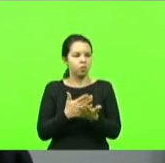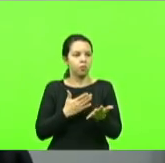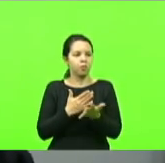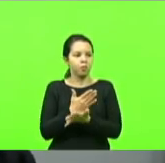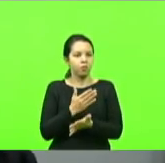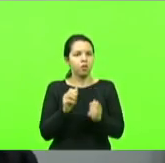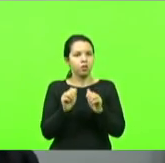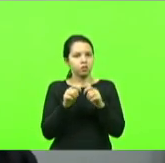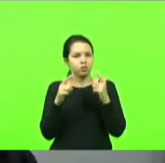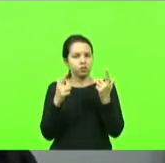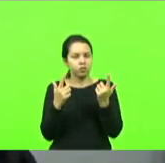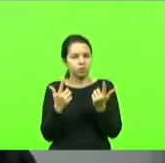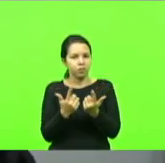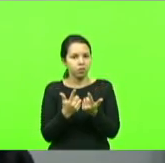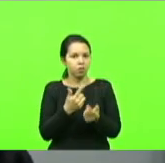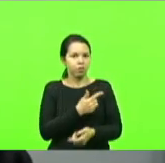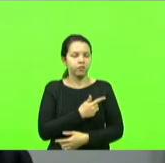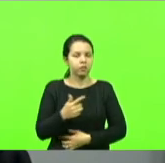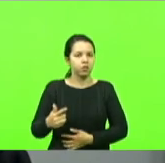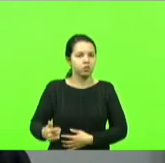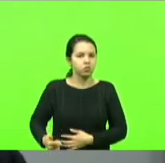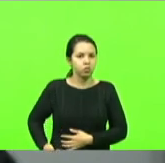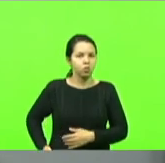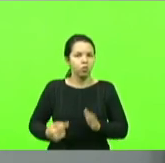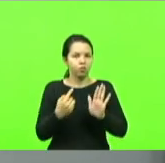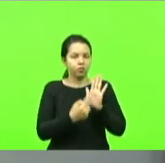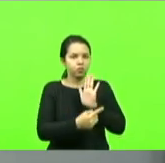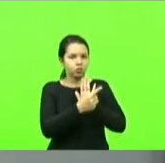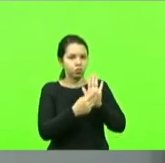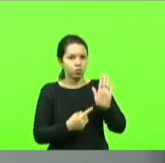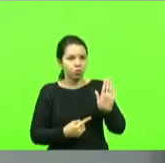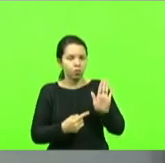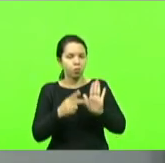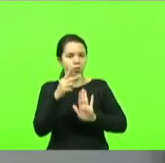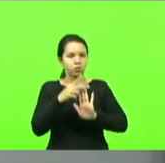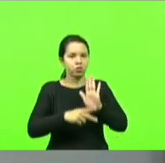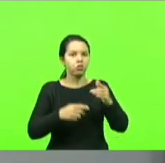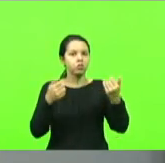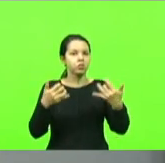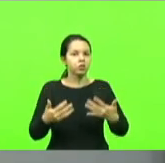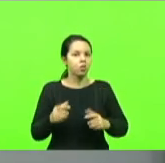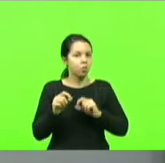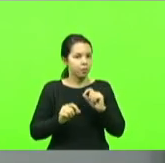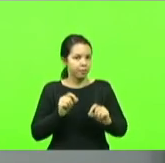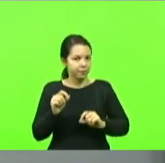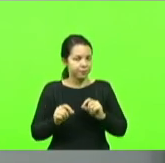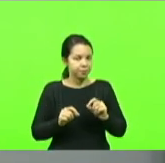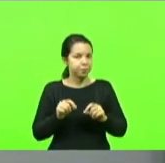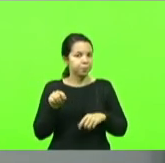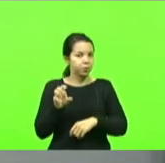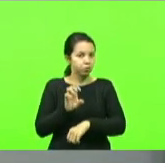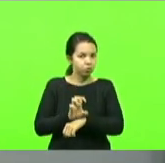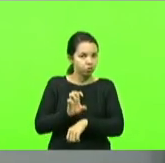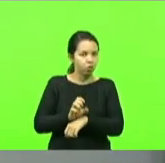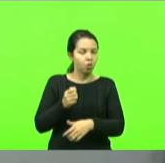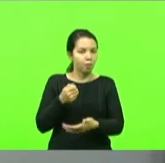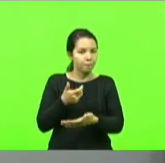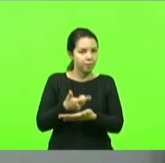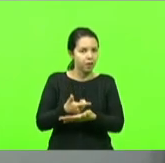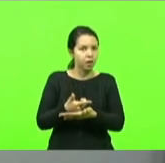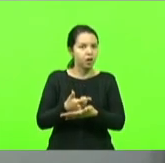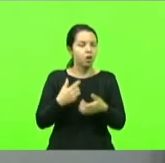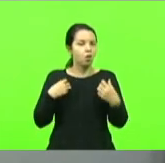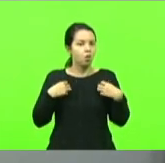vetou esse projeto, que diz o seguinte, que quando o Estado comprar uniforme escolar,